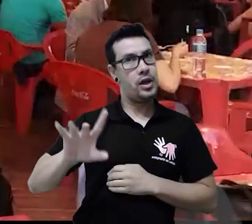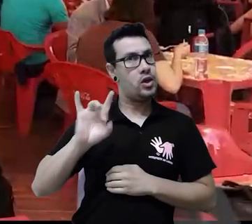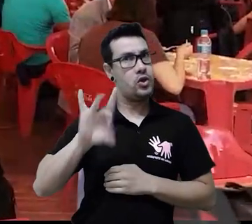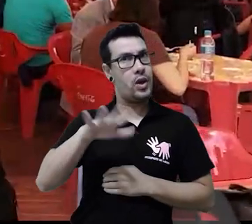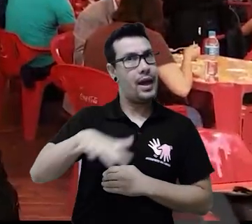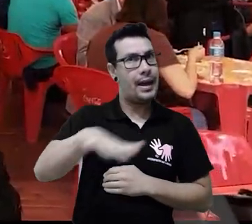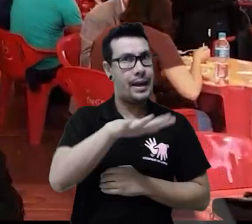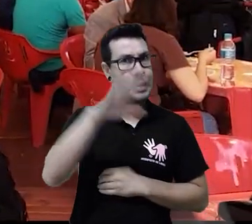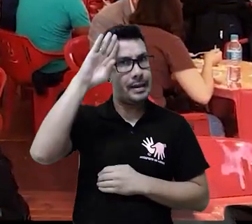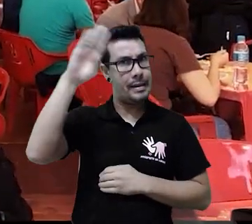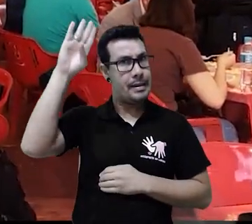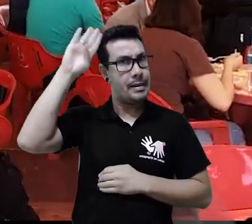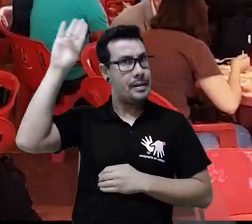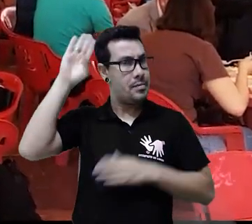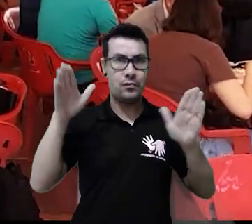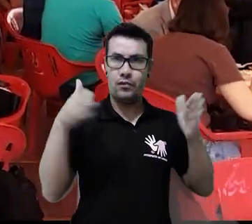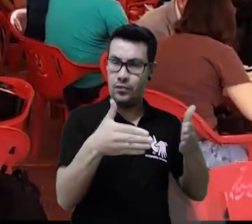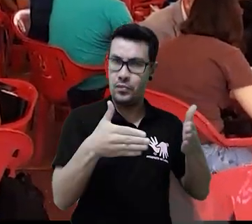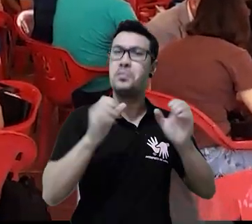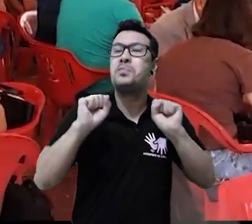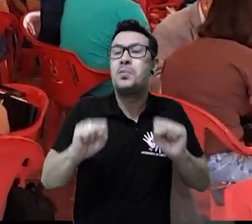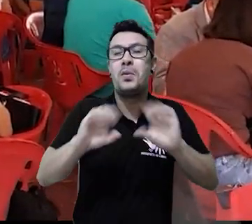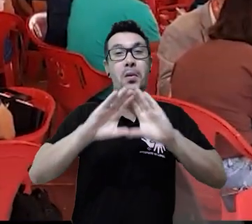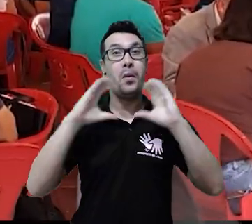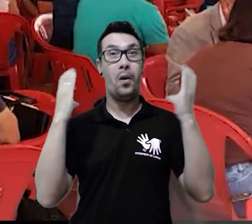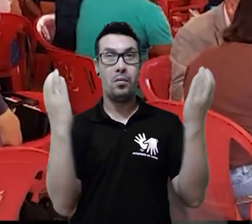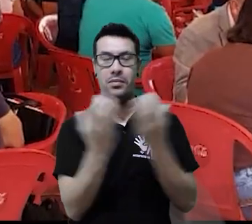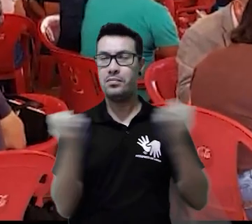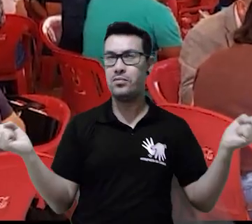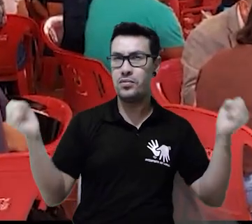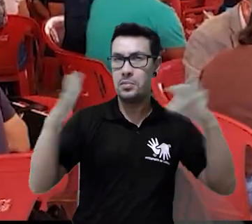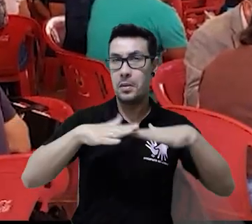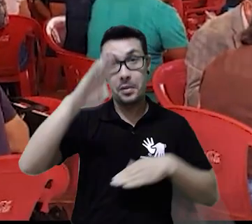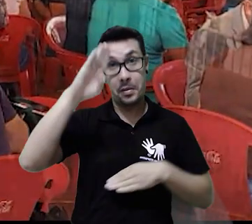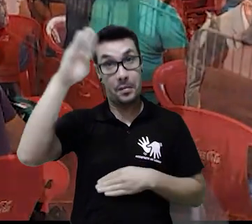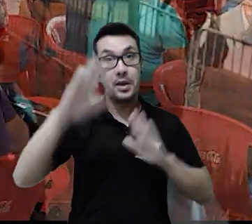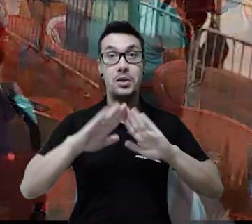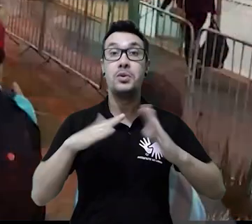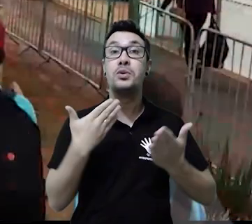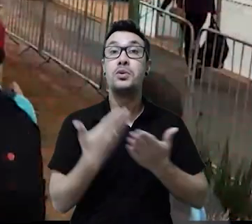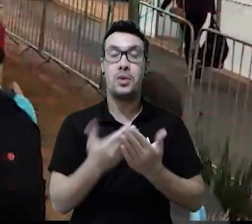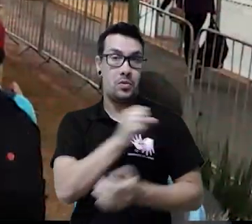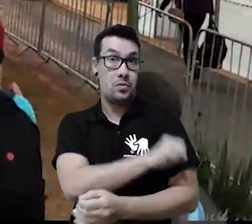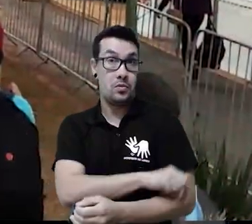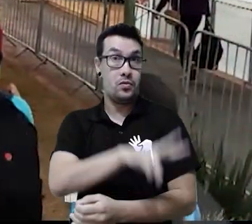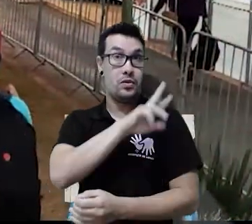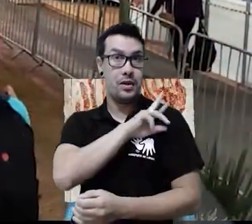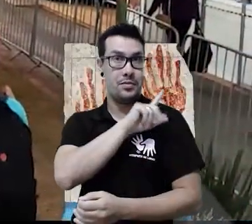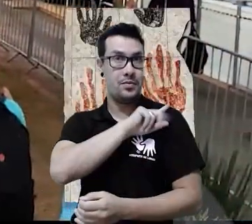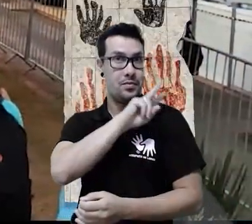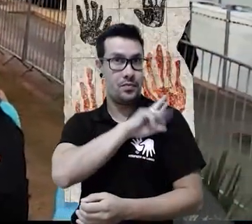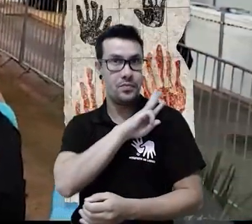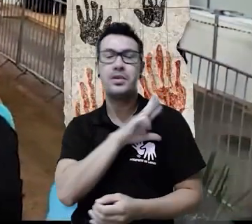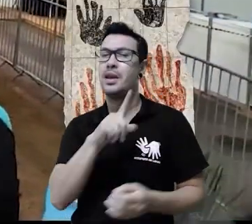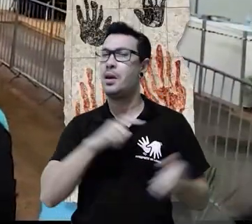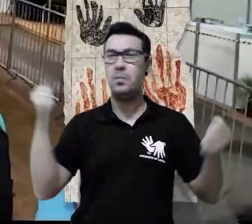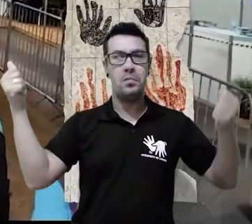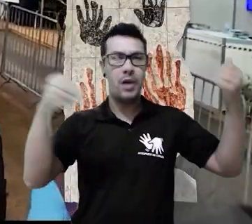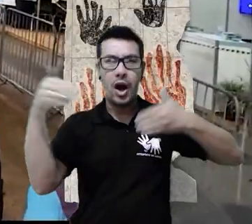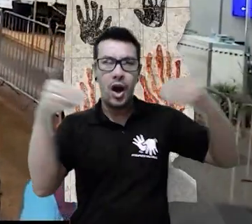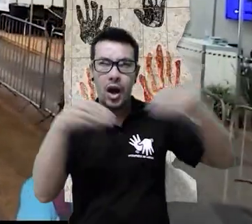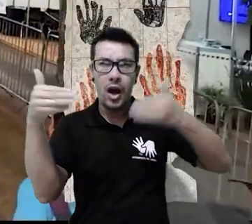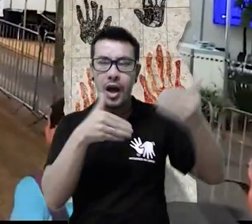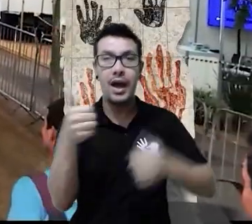para o meio acadêmico, mas para toda a comunidade, principalmente escolas de ensino fundamental e médio, recebendo dezenas de